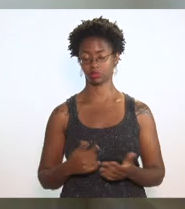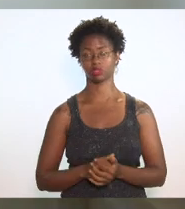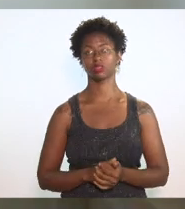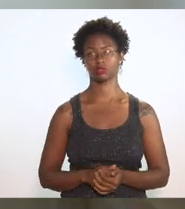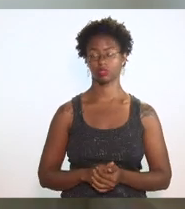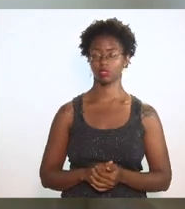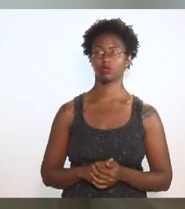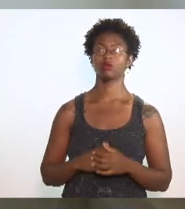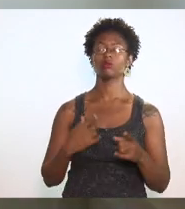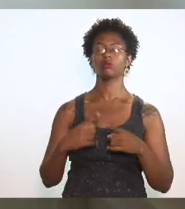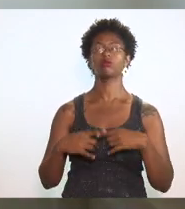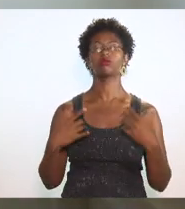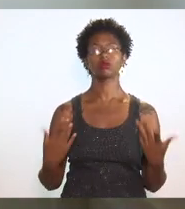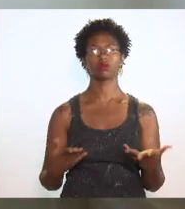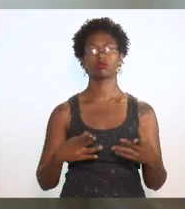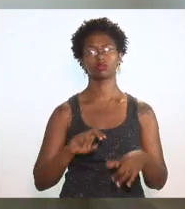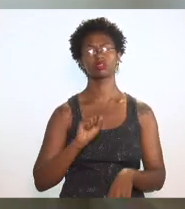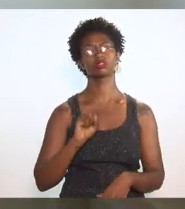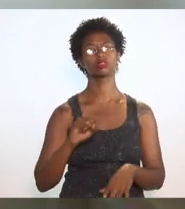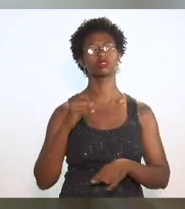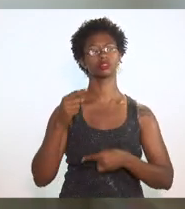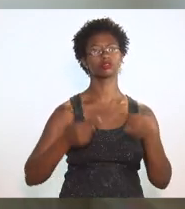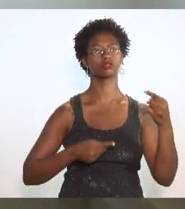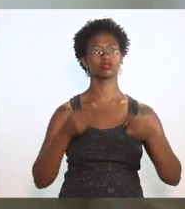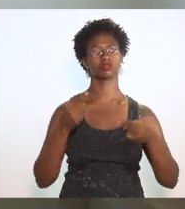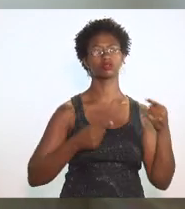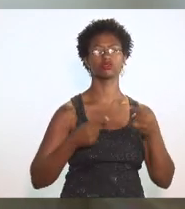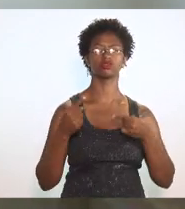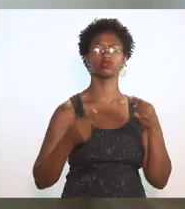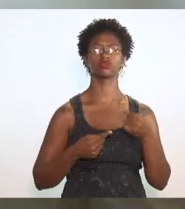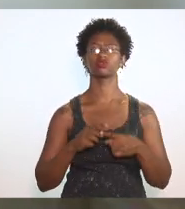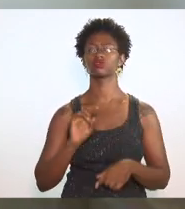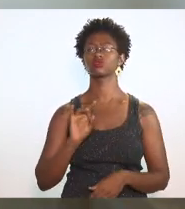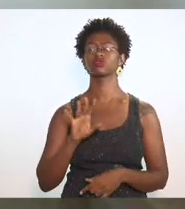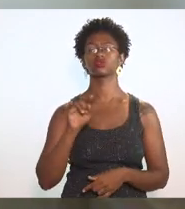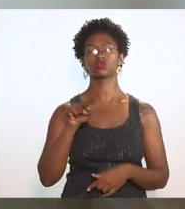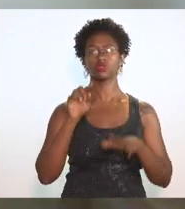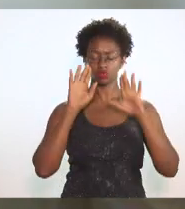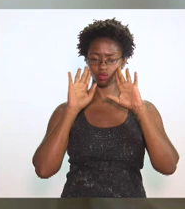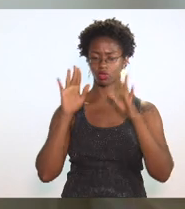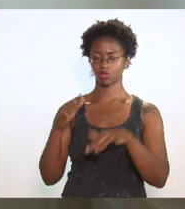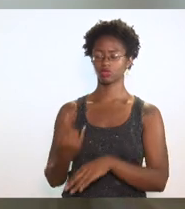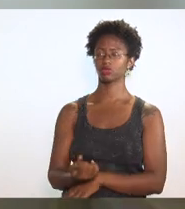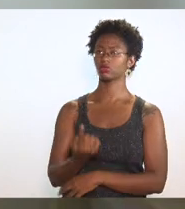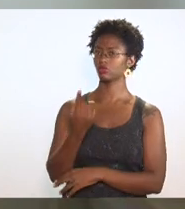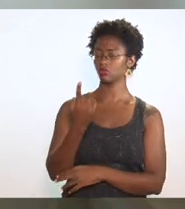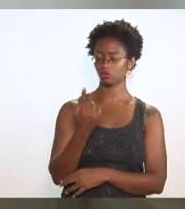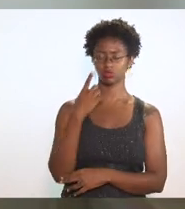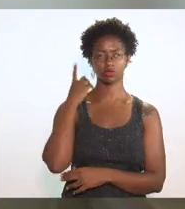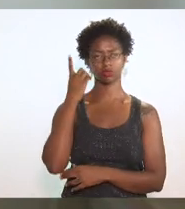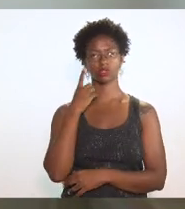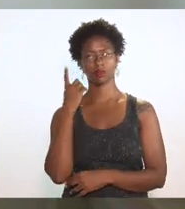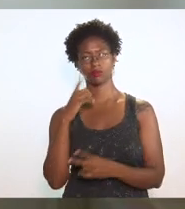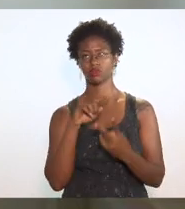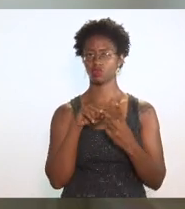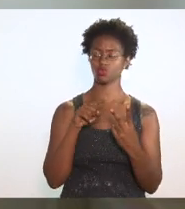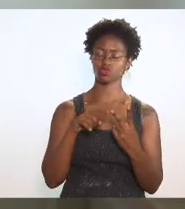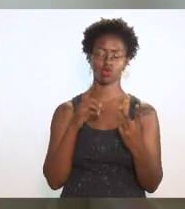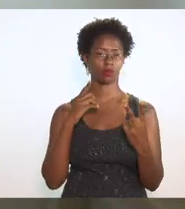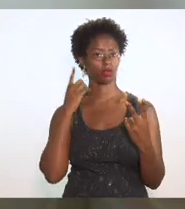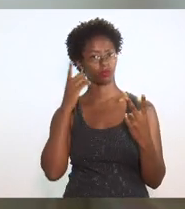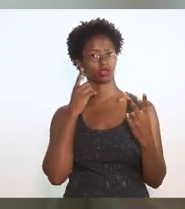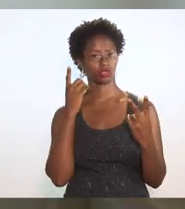se a discussão fica iminentemente com um parlamentar dois parlamentares